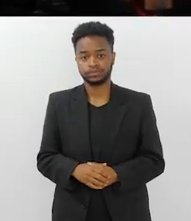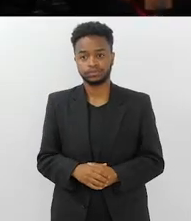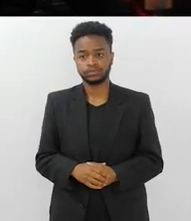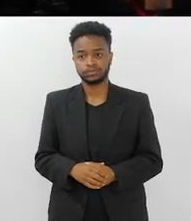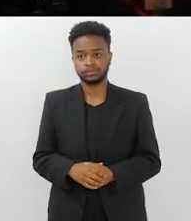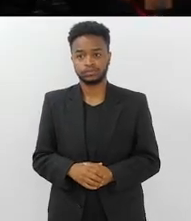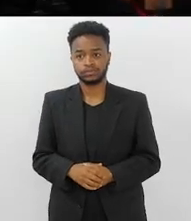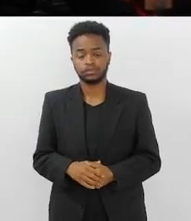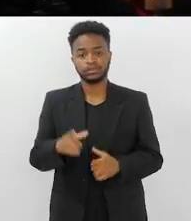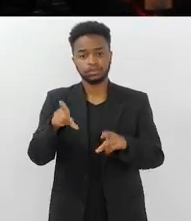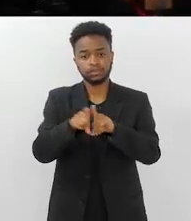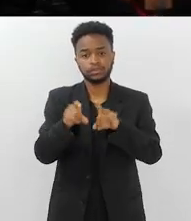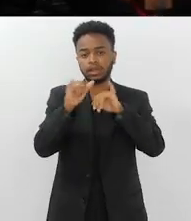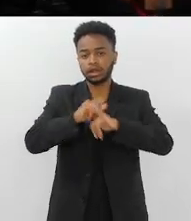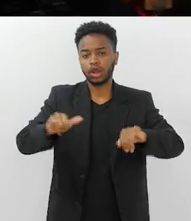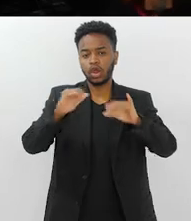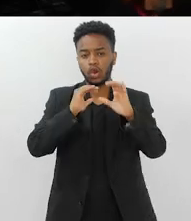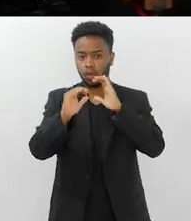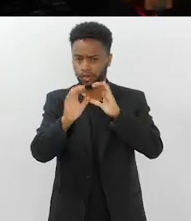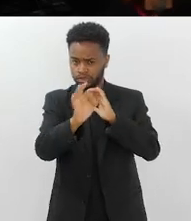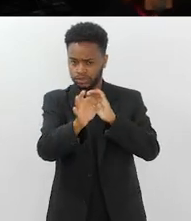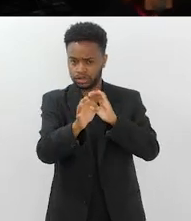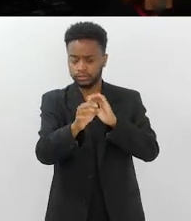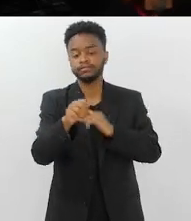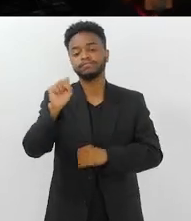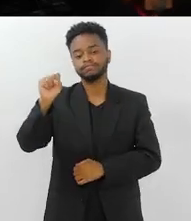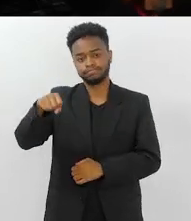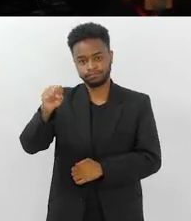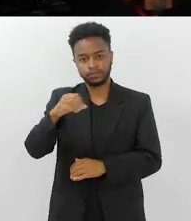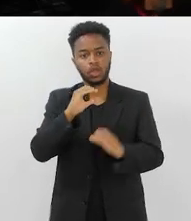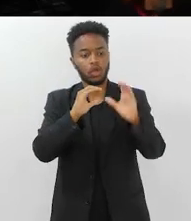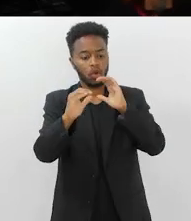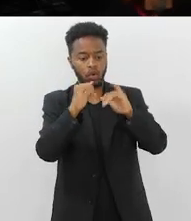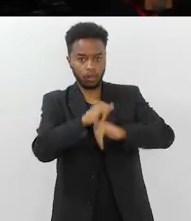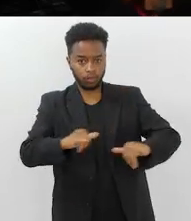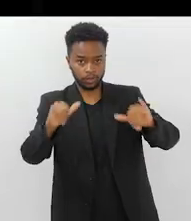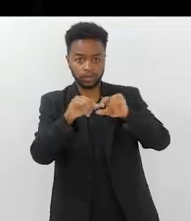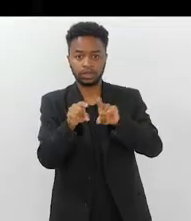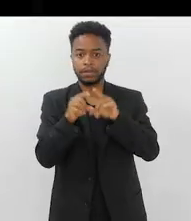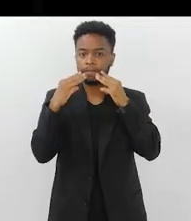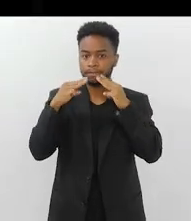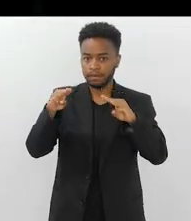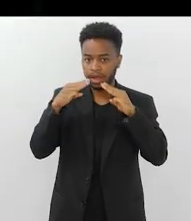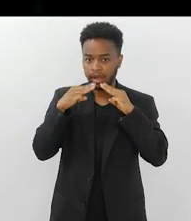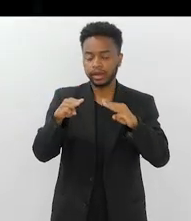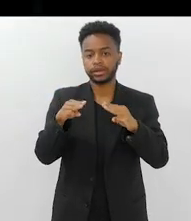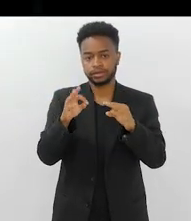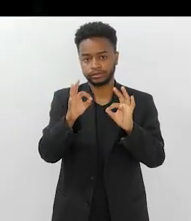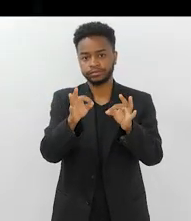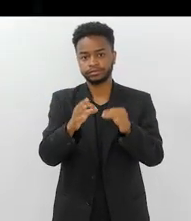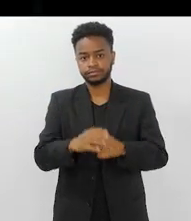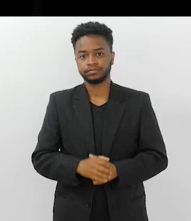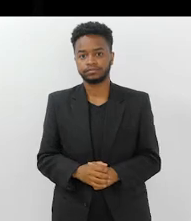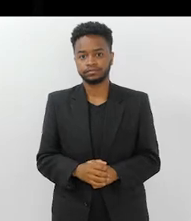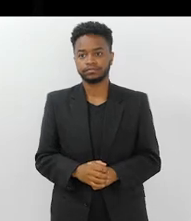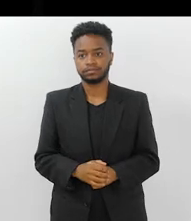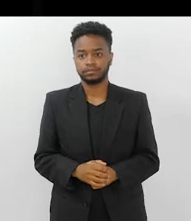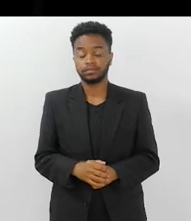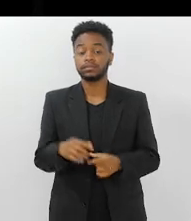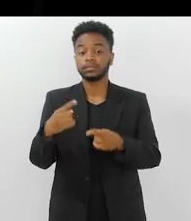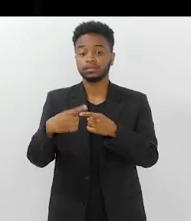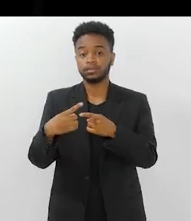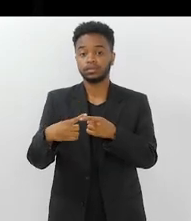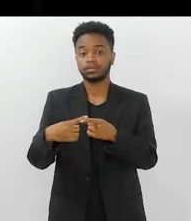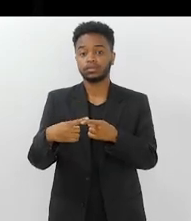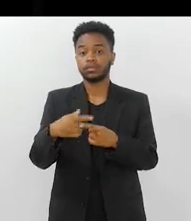é fundamental. Campanhas, campanhas de comunicação, é isso? Campanhas de comunicação, de marketing, né? O